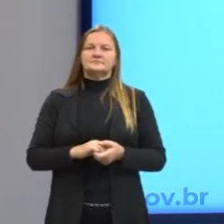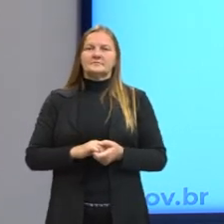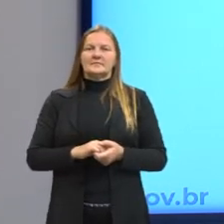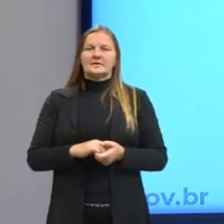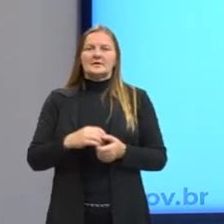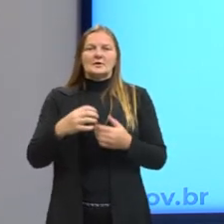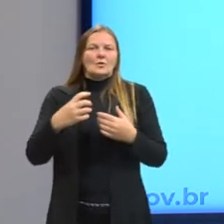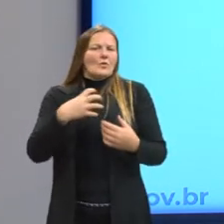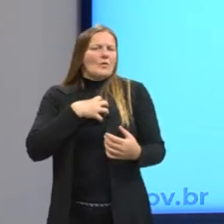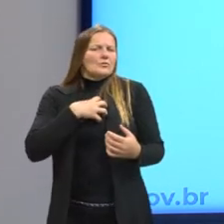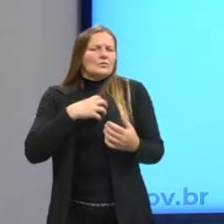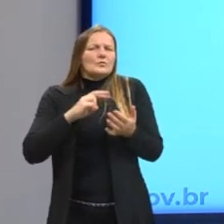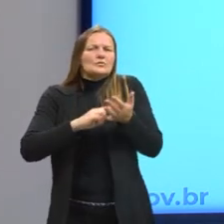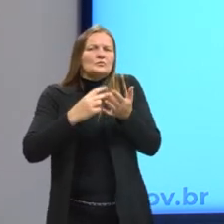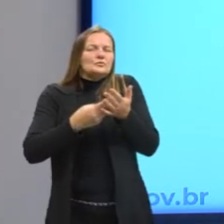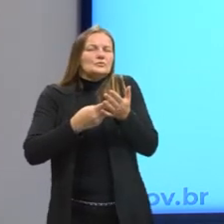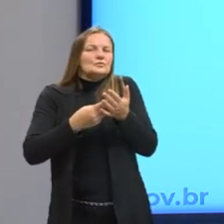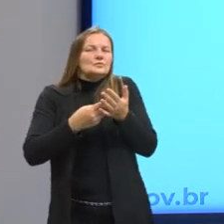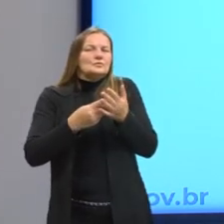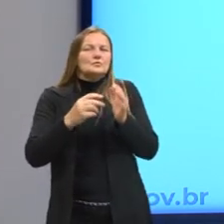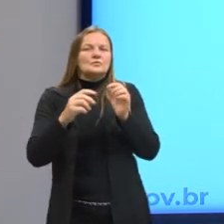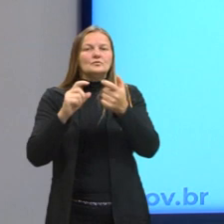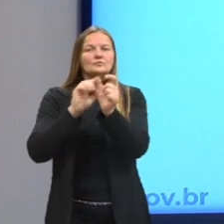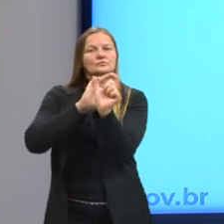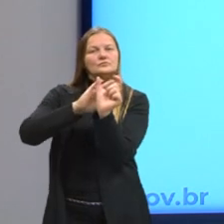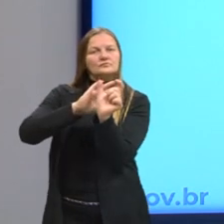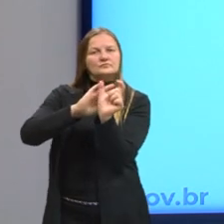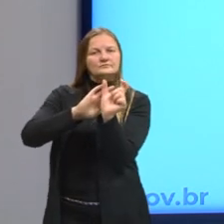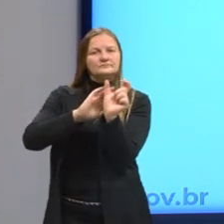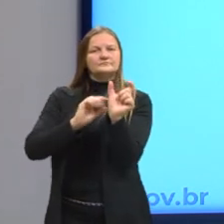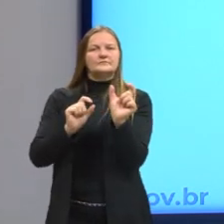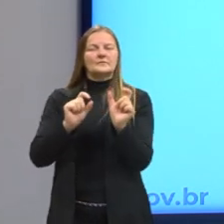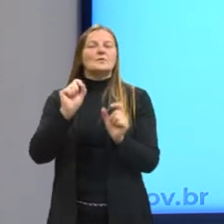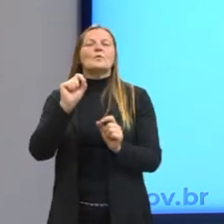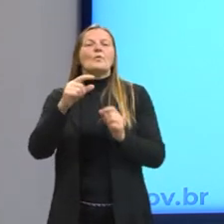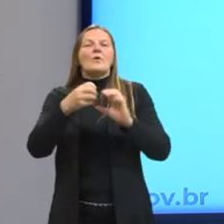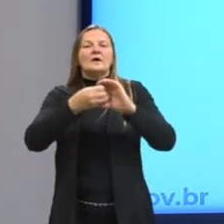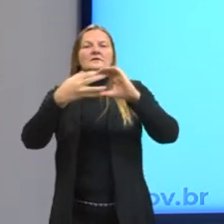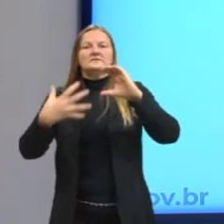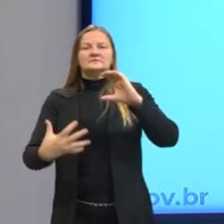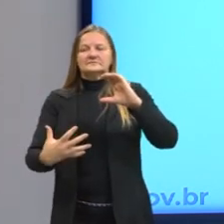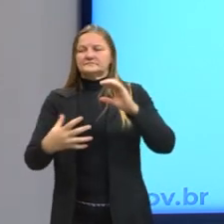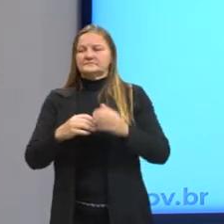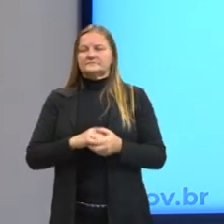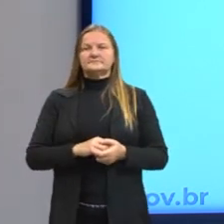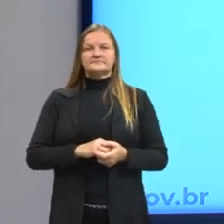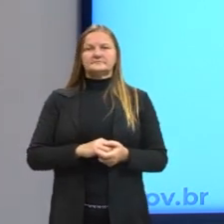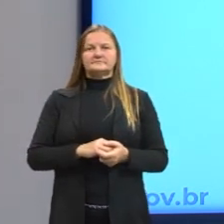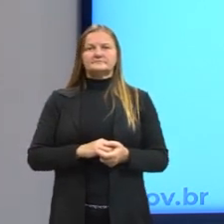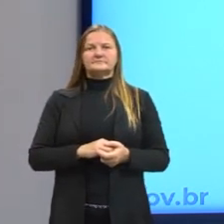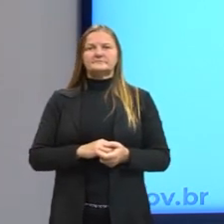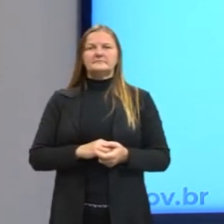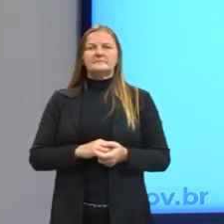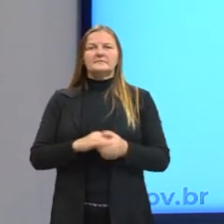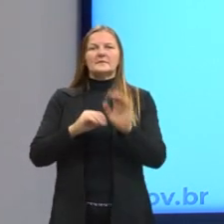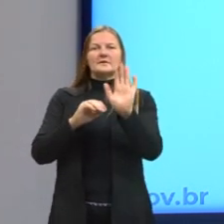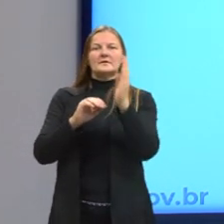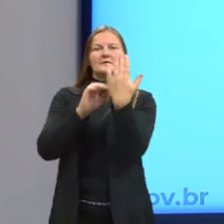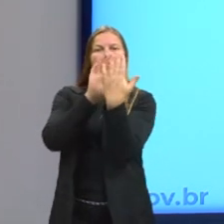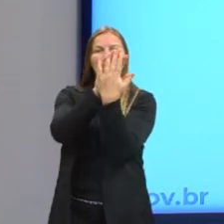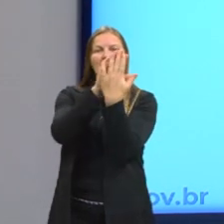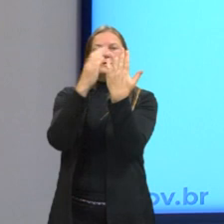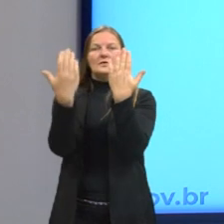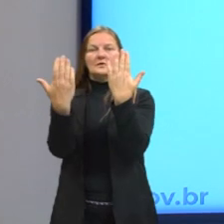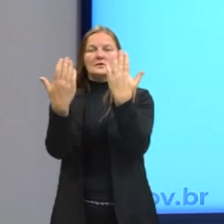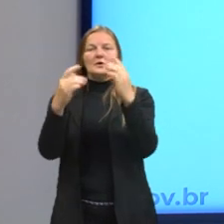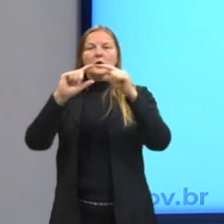esse sentido simbólico ou conotativo. Quais são as nossas figuras de pensamento? A antítese, o